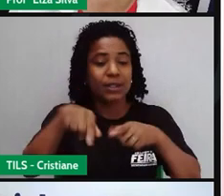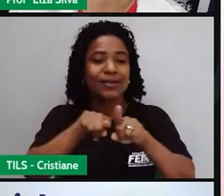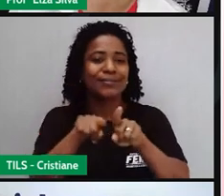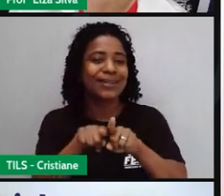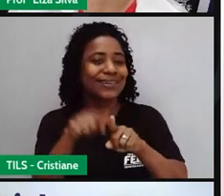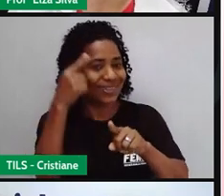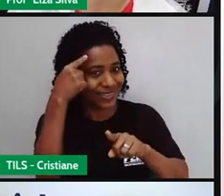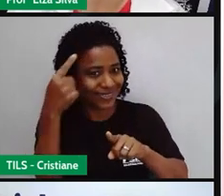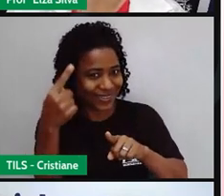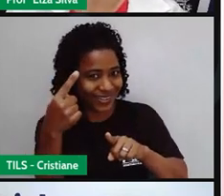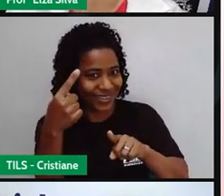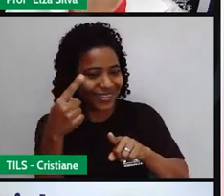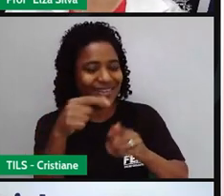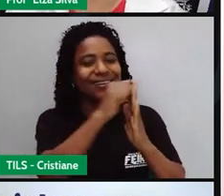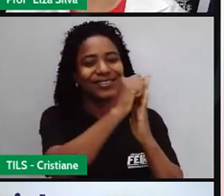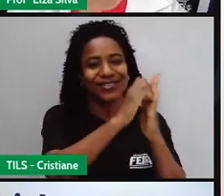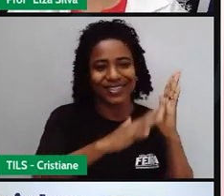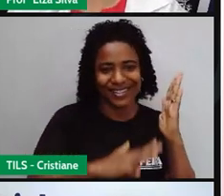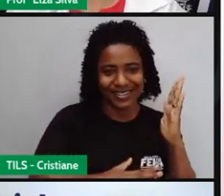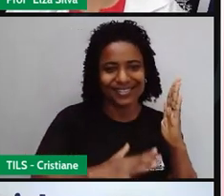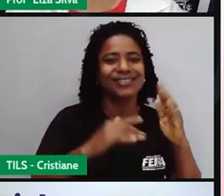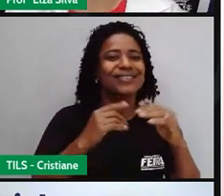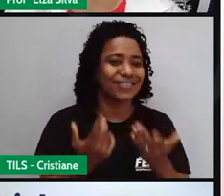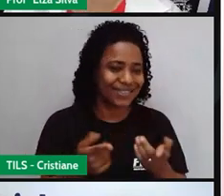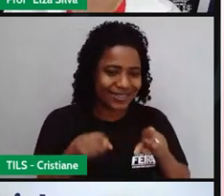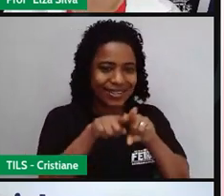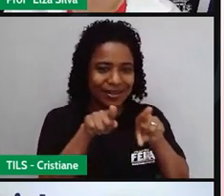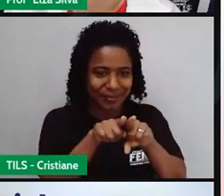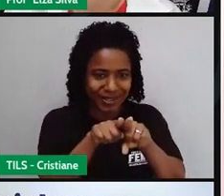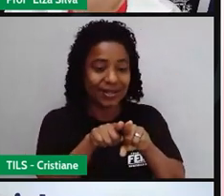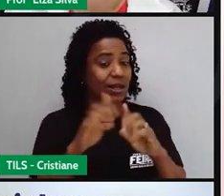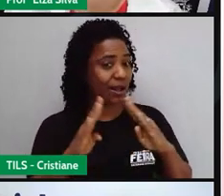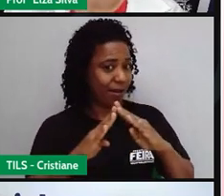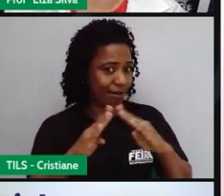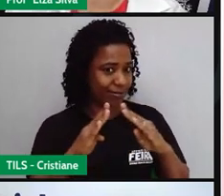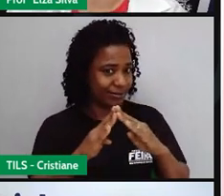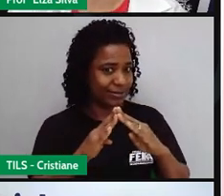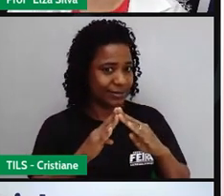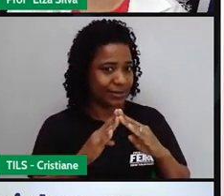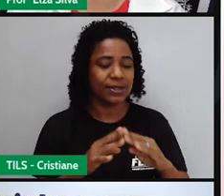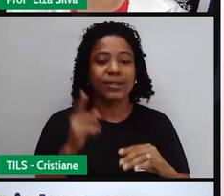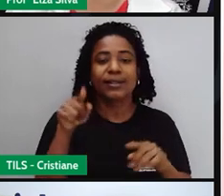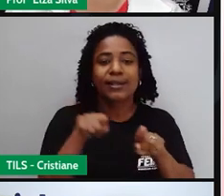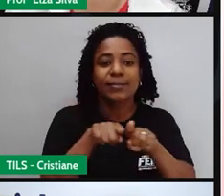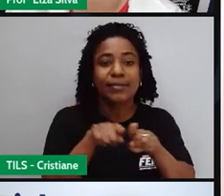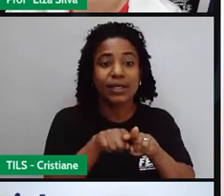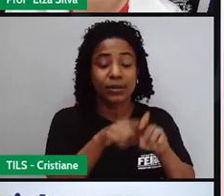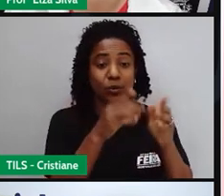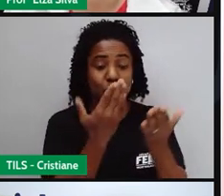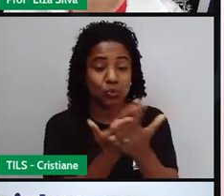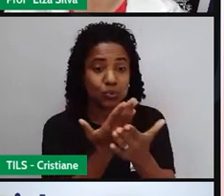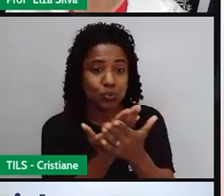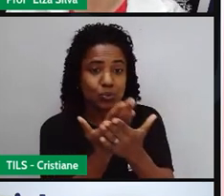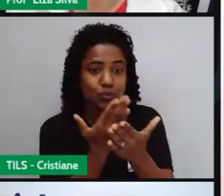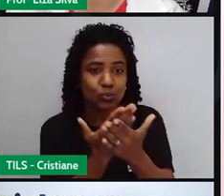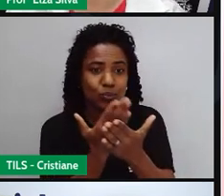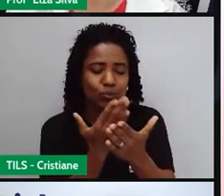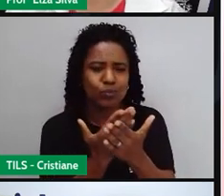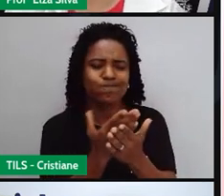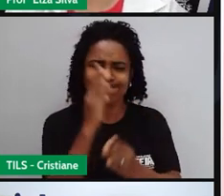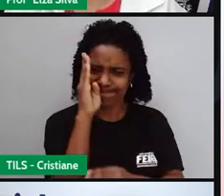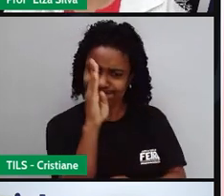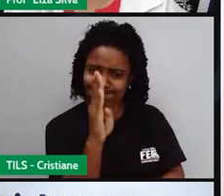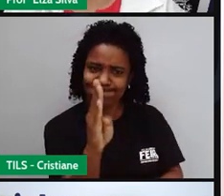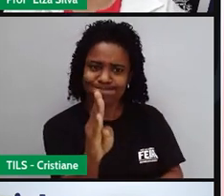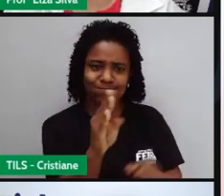desafios que nós propomos para vocês realizarem em casa. Criar uma rotina de estudo é importante